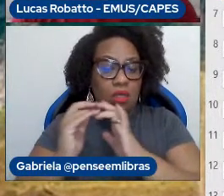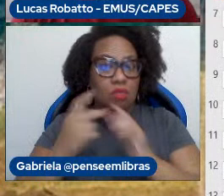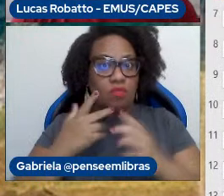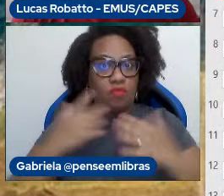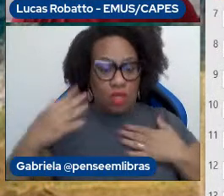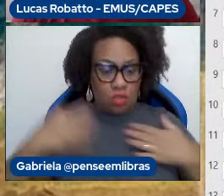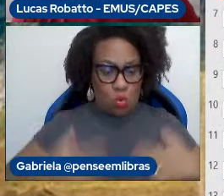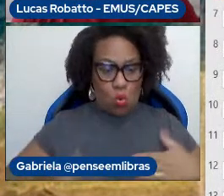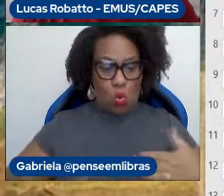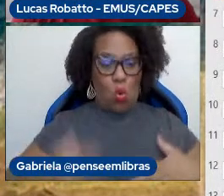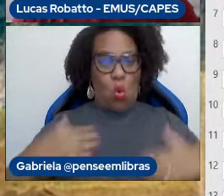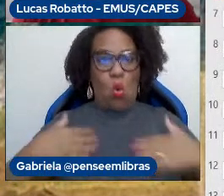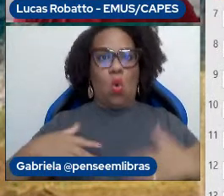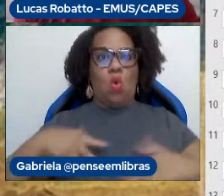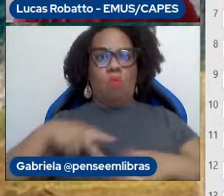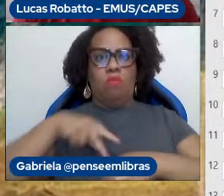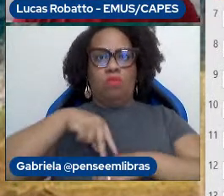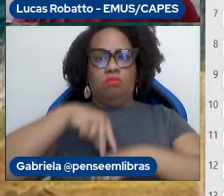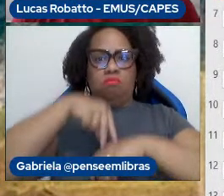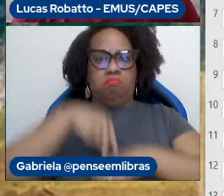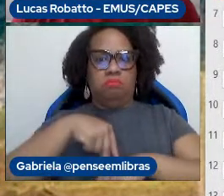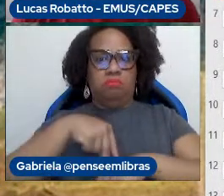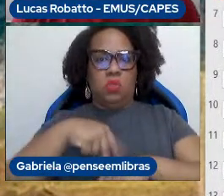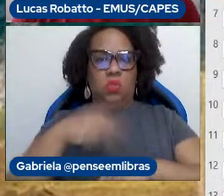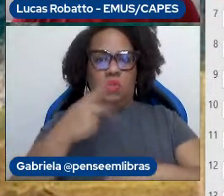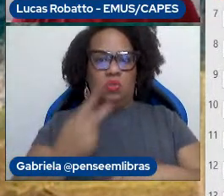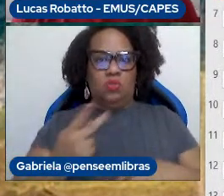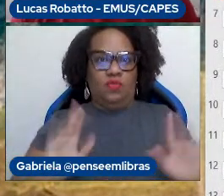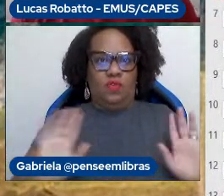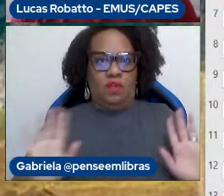como a gente vai ver aqui, é uma questão muito importante. Então,